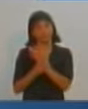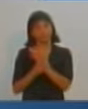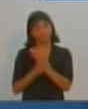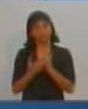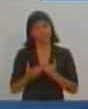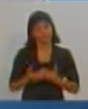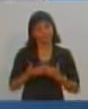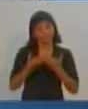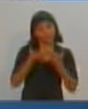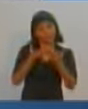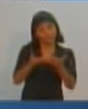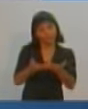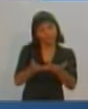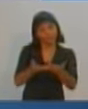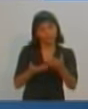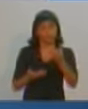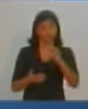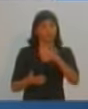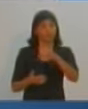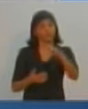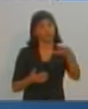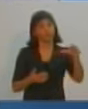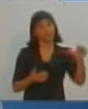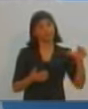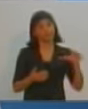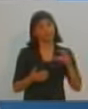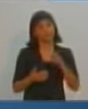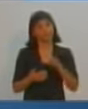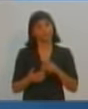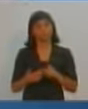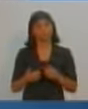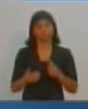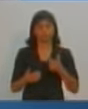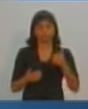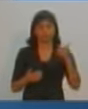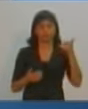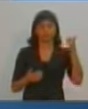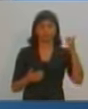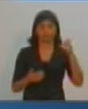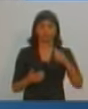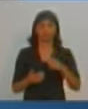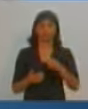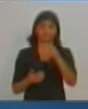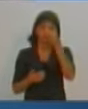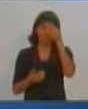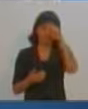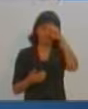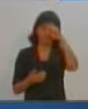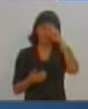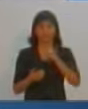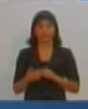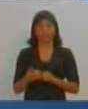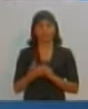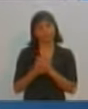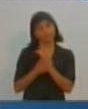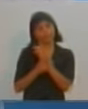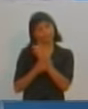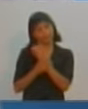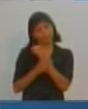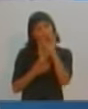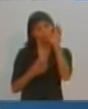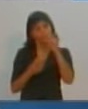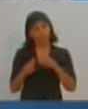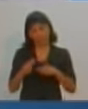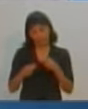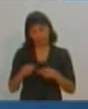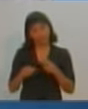população, porque a Santa Casa é um dos melhores hospitais do interior. E a população de Prudente foi privada